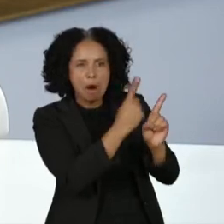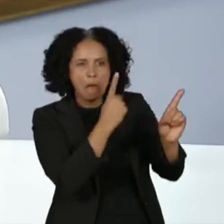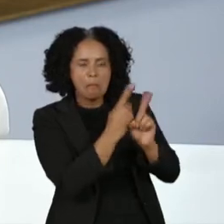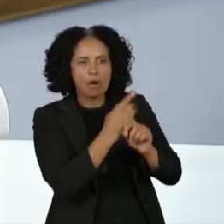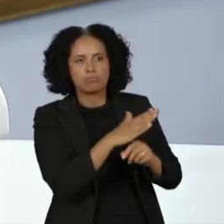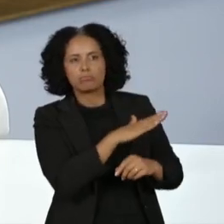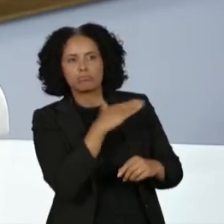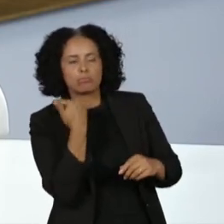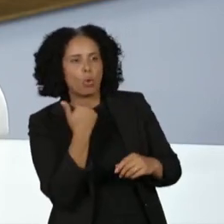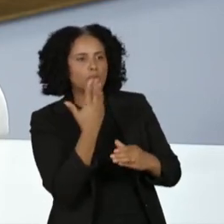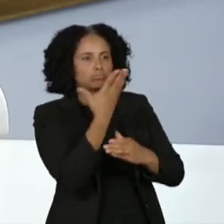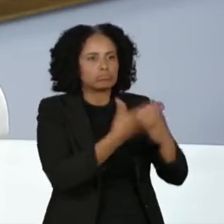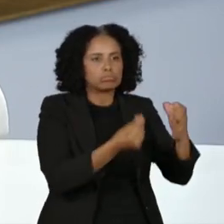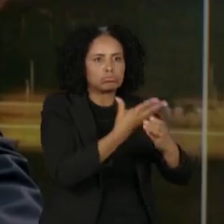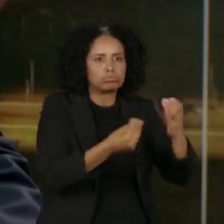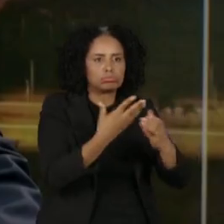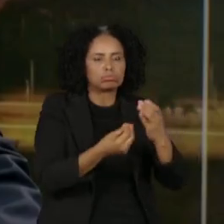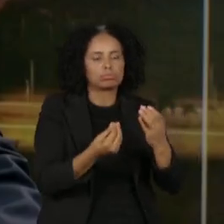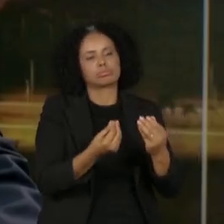últimos dias do governo Bolsonaro.